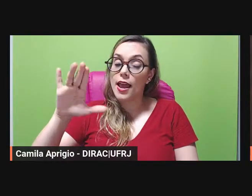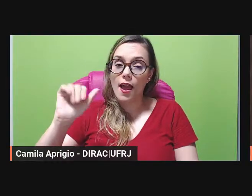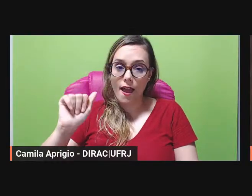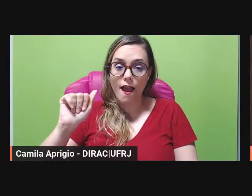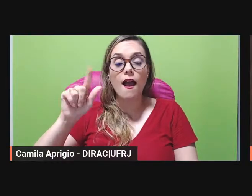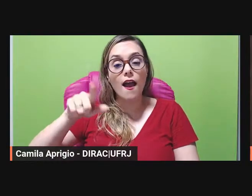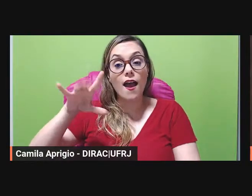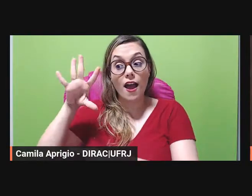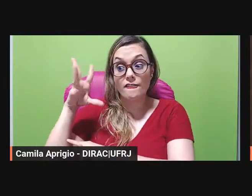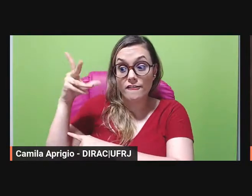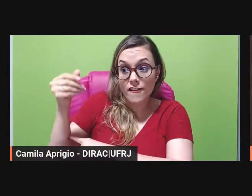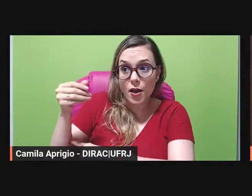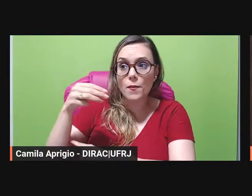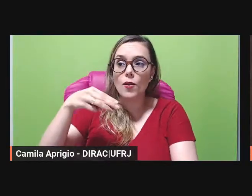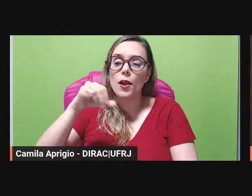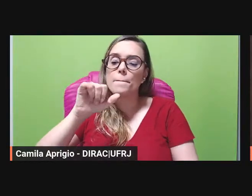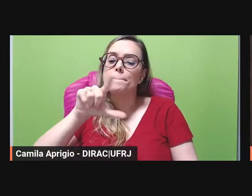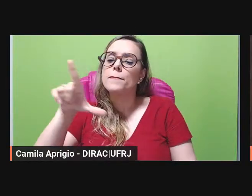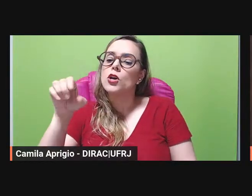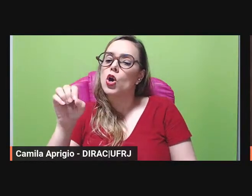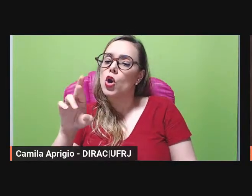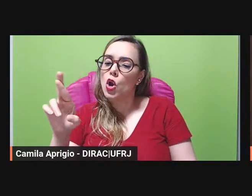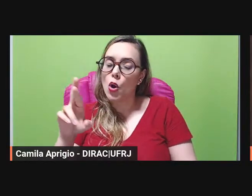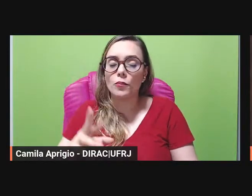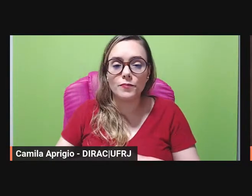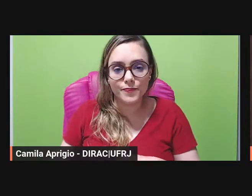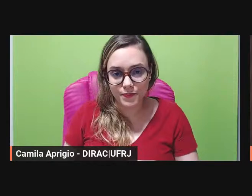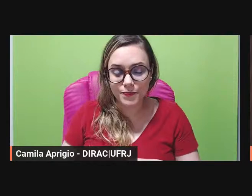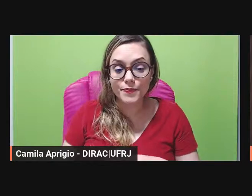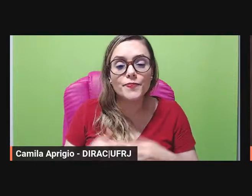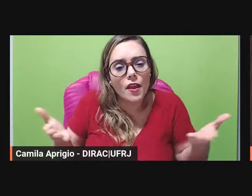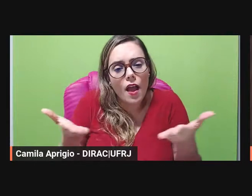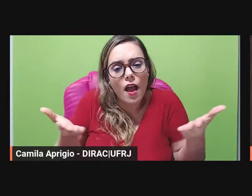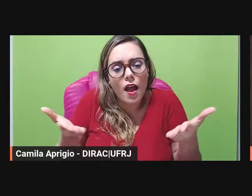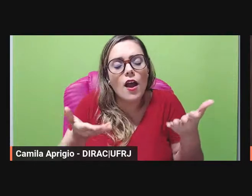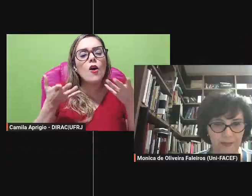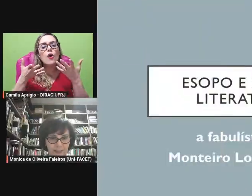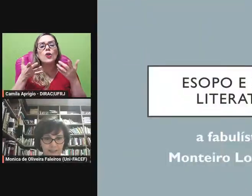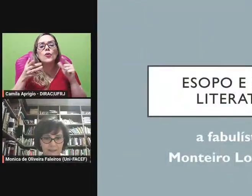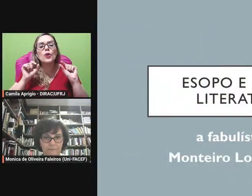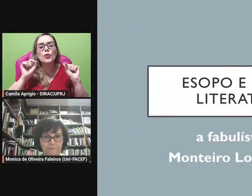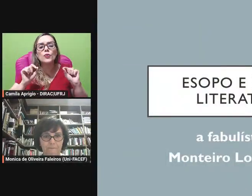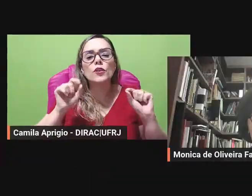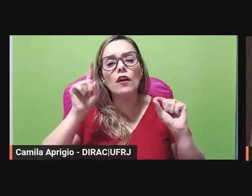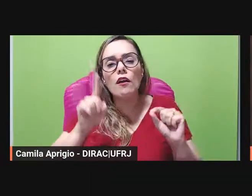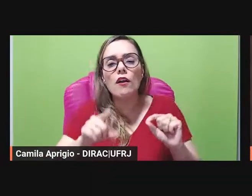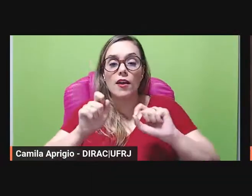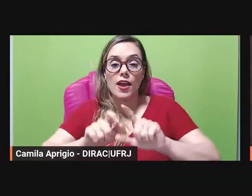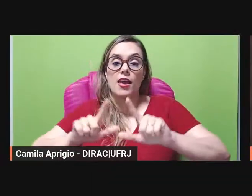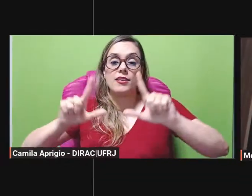eu gostaria de compartilhar aqui então agora alguns slides com vocês